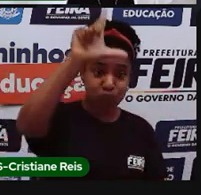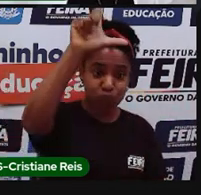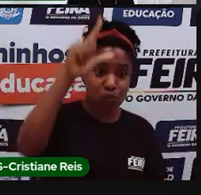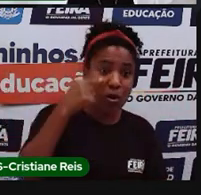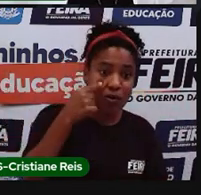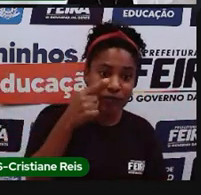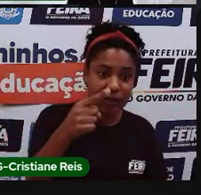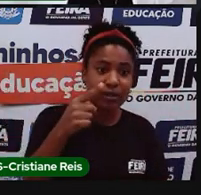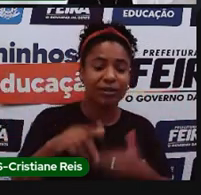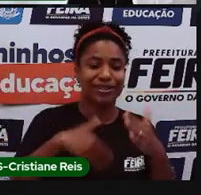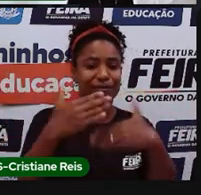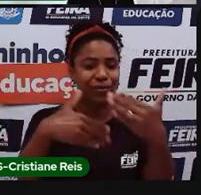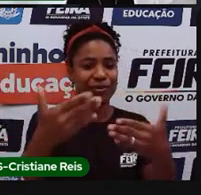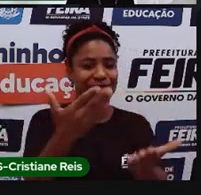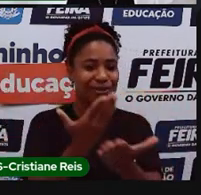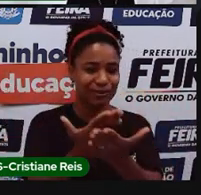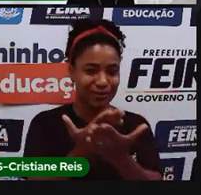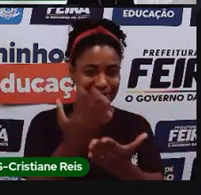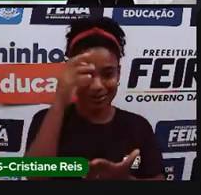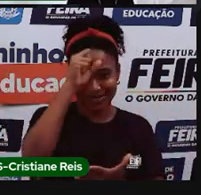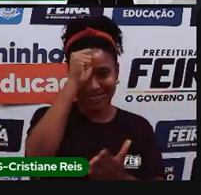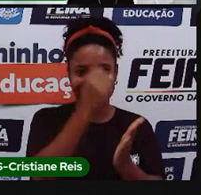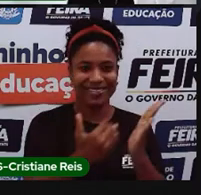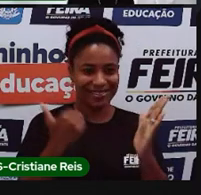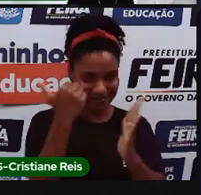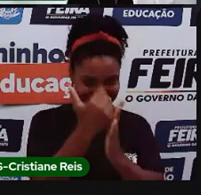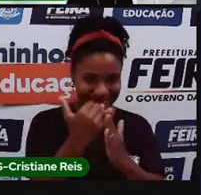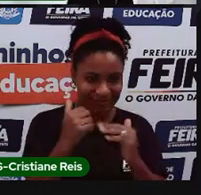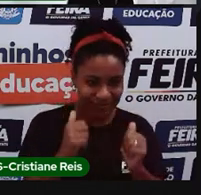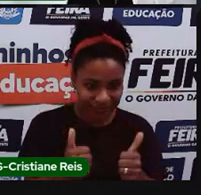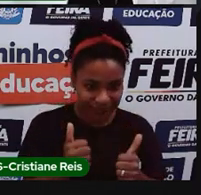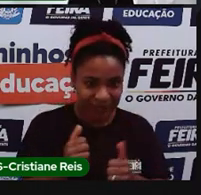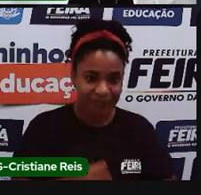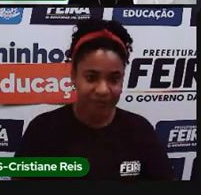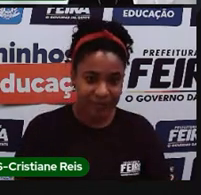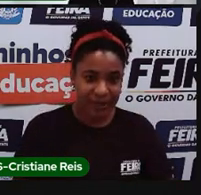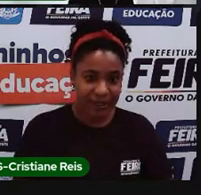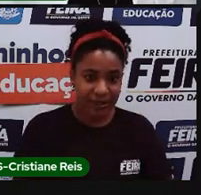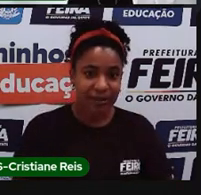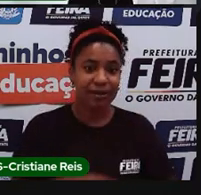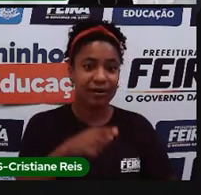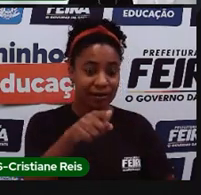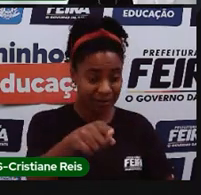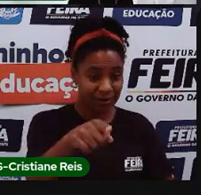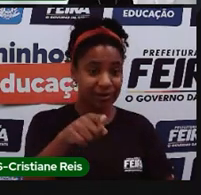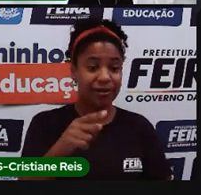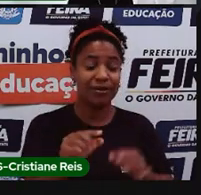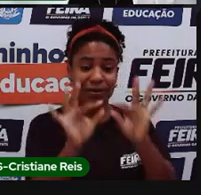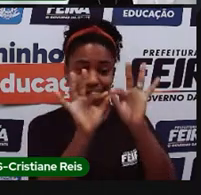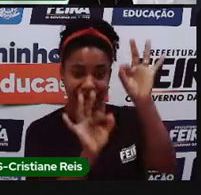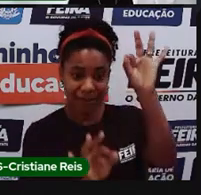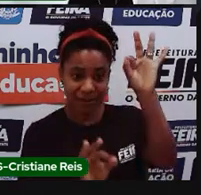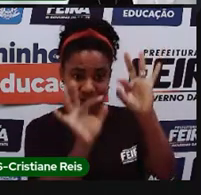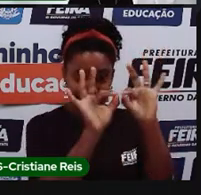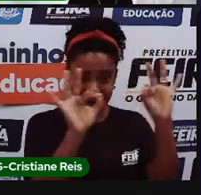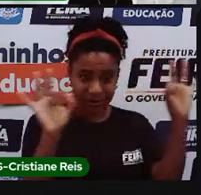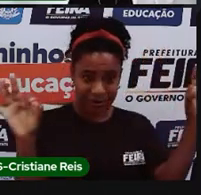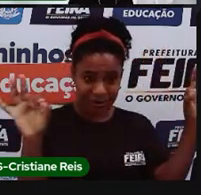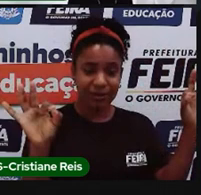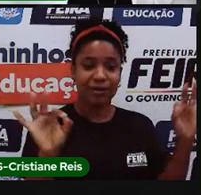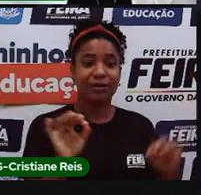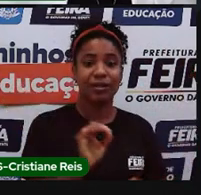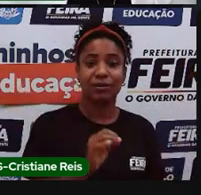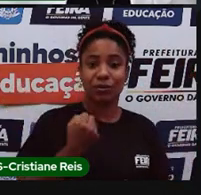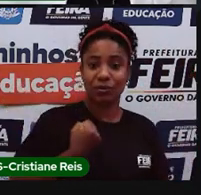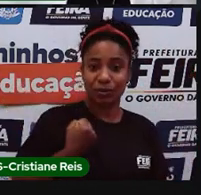Informações, assim, aqui faltou o resto. A escala numérica apresenta-se em número, como eu já falei, é uma divisão, eu tenho um, dois pontinhos